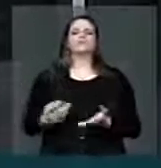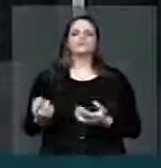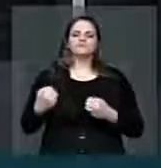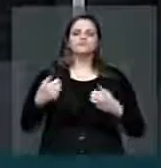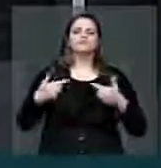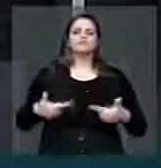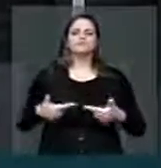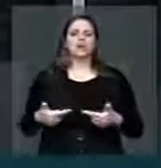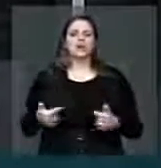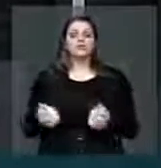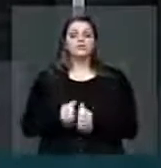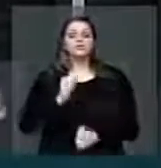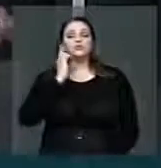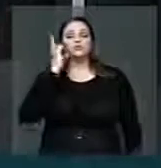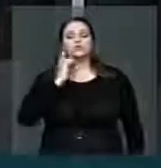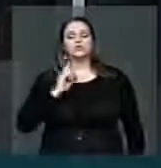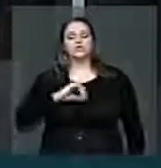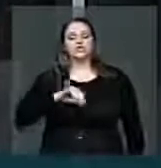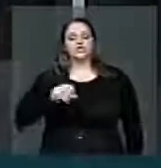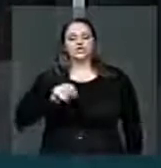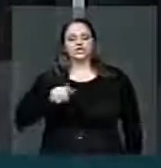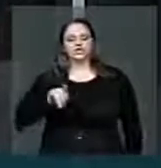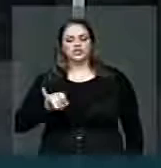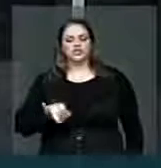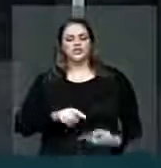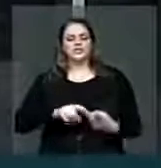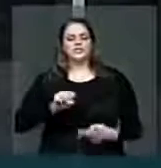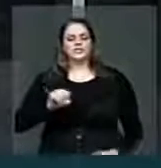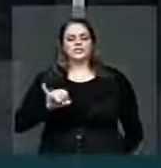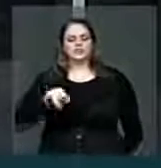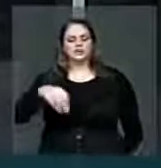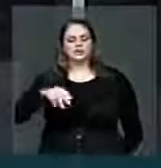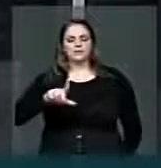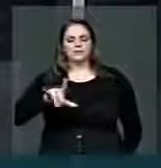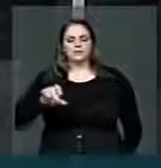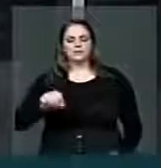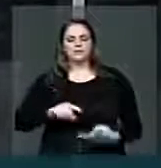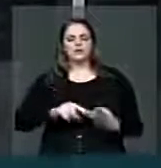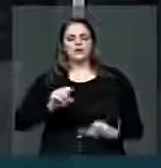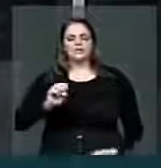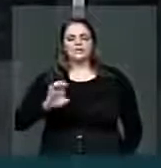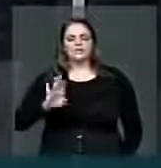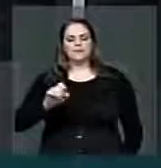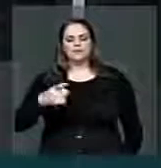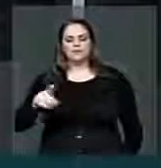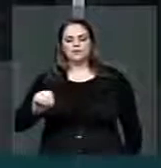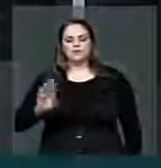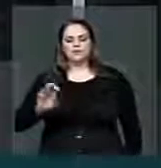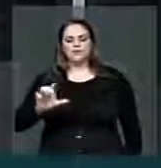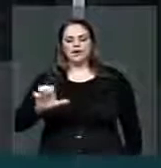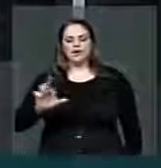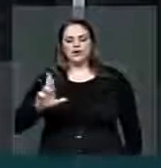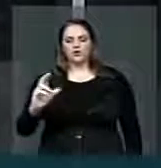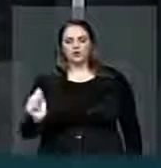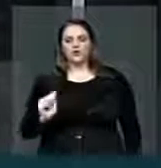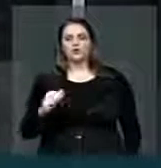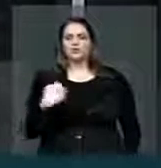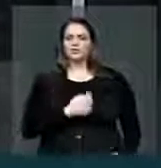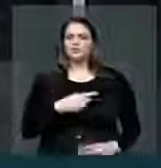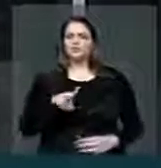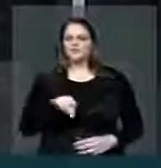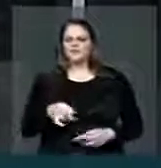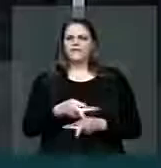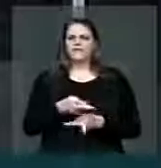com o deputado Jordi, com o deputado Simplício, com o deputado Sebastião Bala Rocha. Nós vamos fazer uma